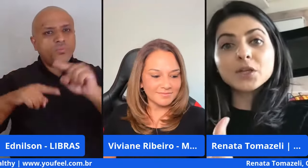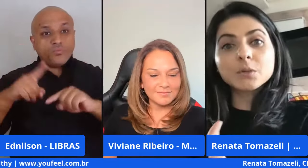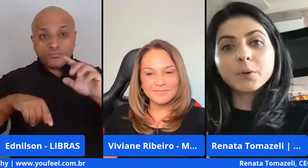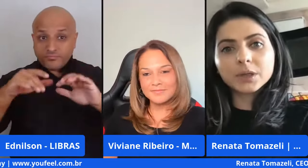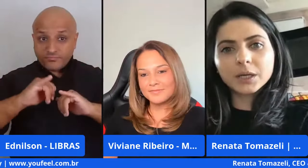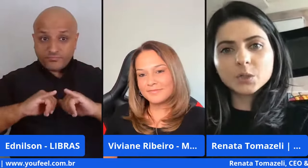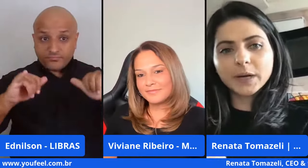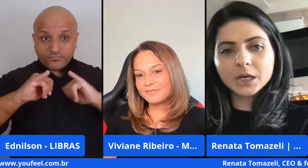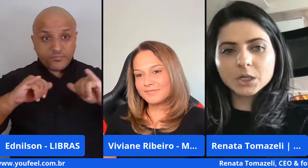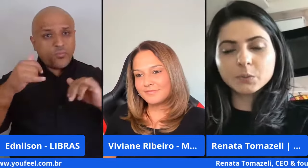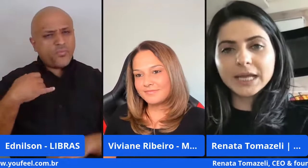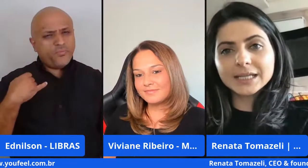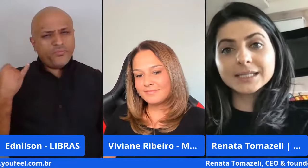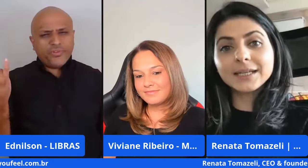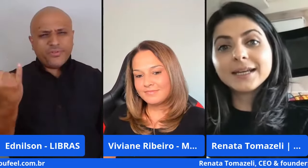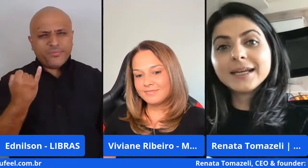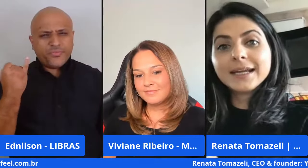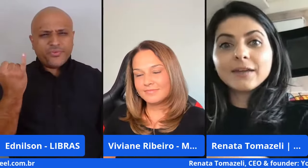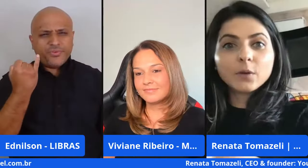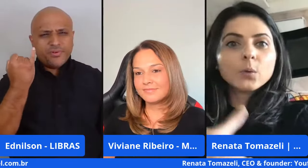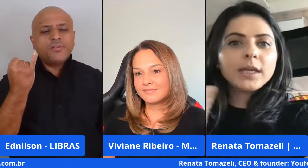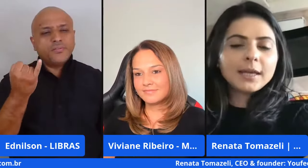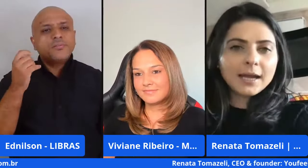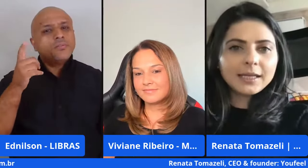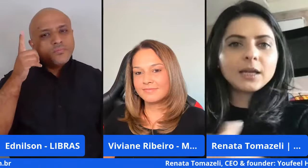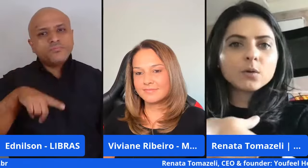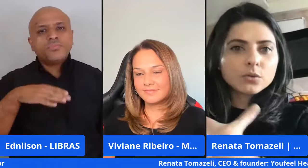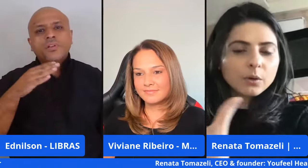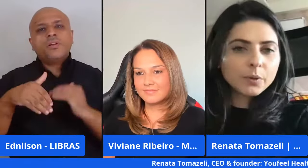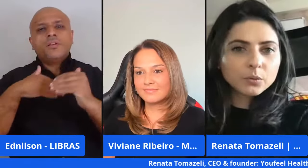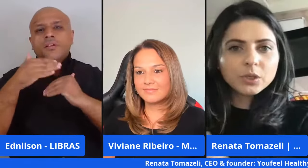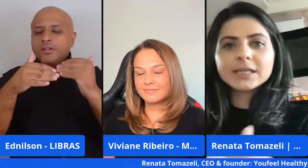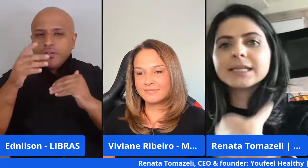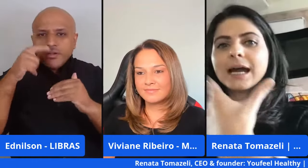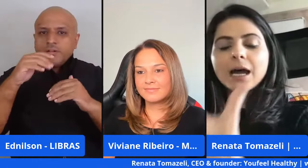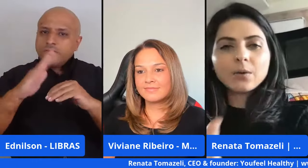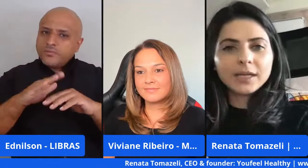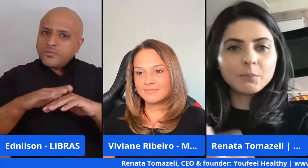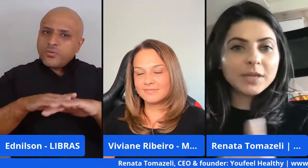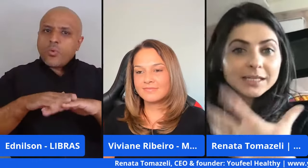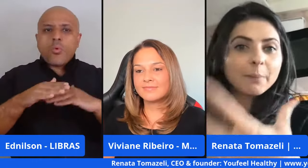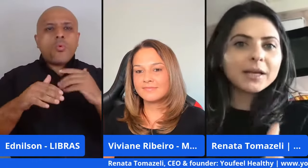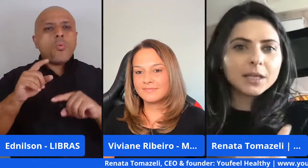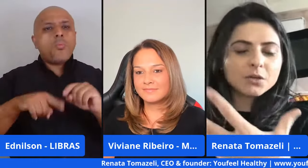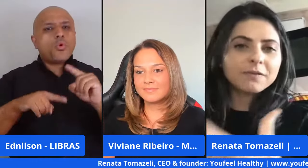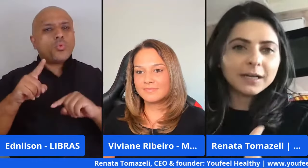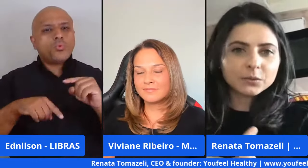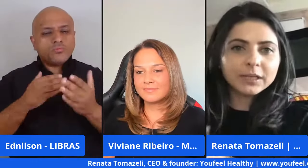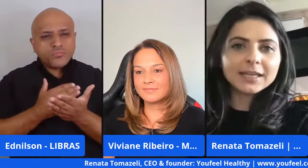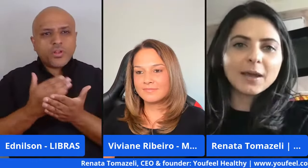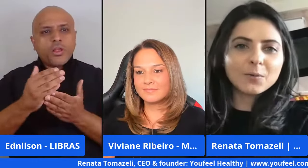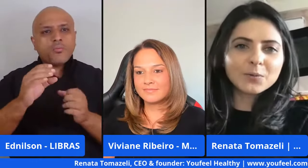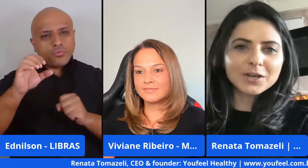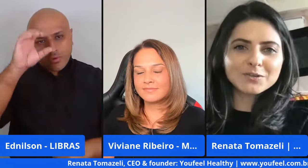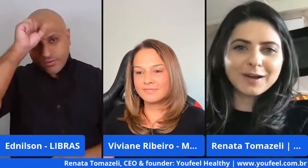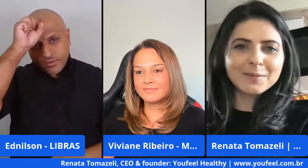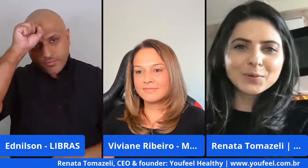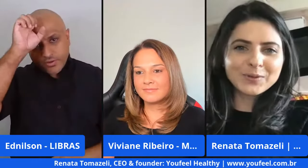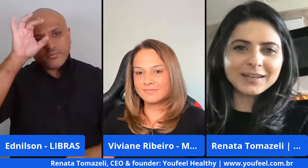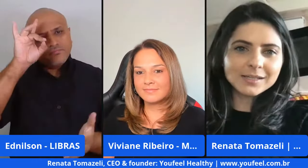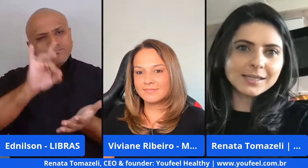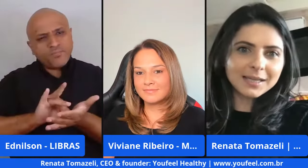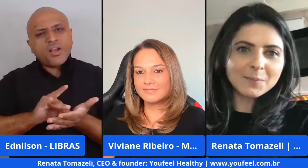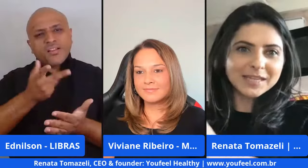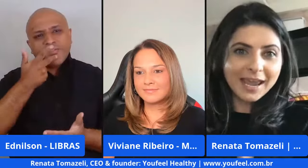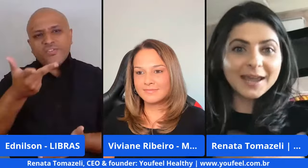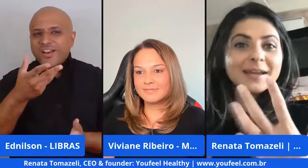extremamente importante para que a gente pudesse evoluir aí construir um produto inicial e pudesse aprender de fato né que é o que a gente fala